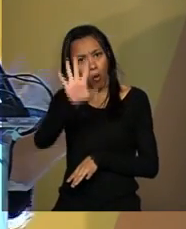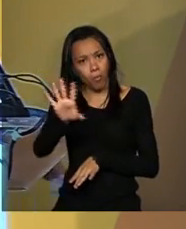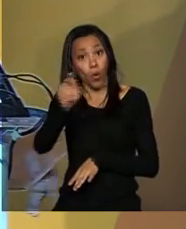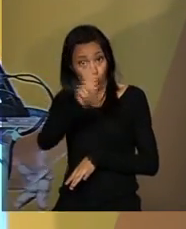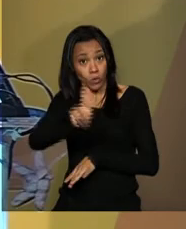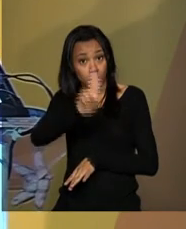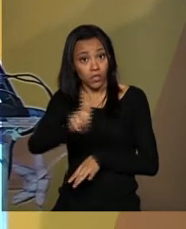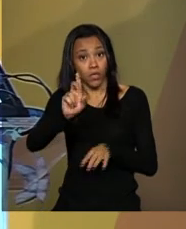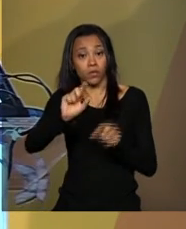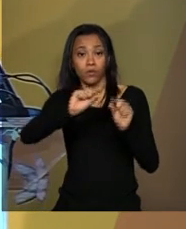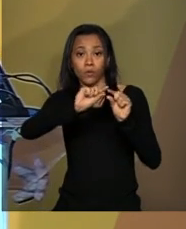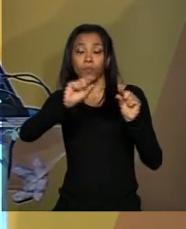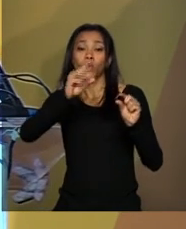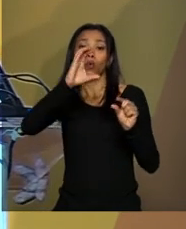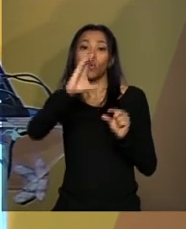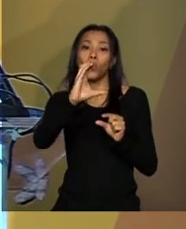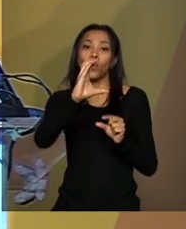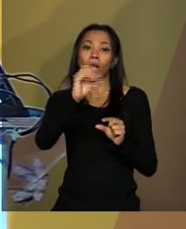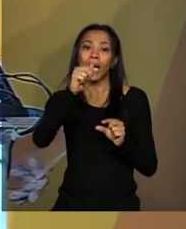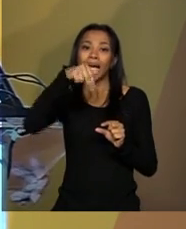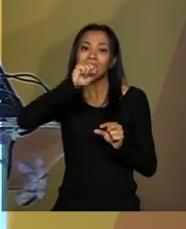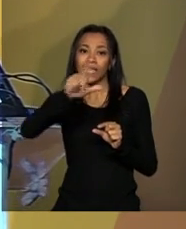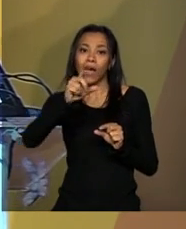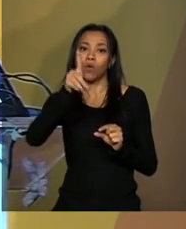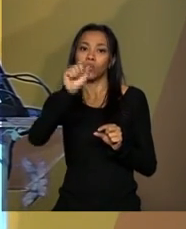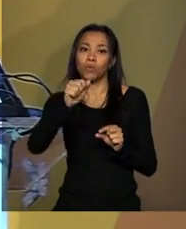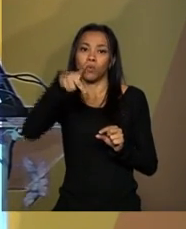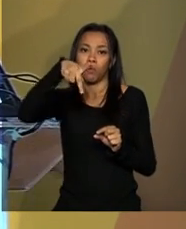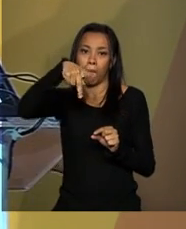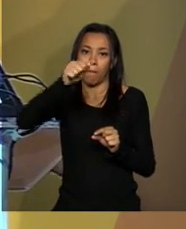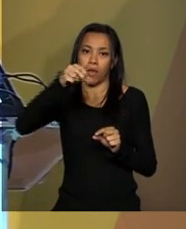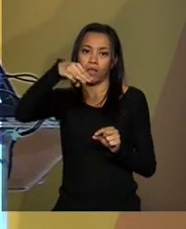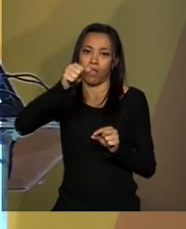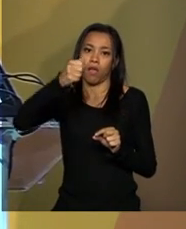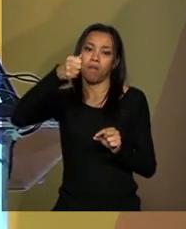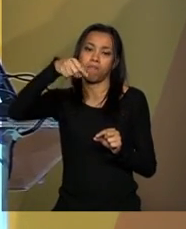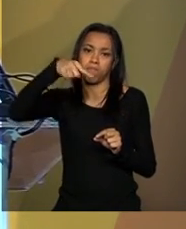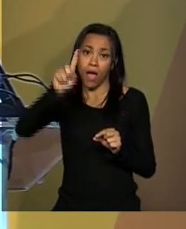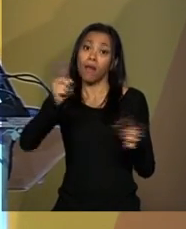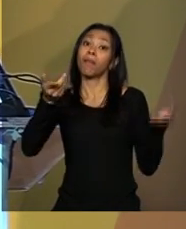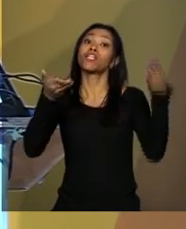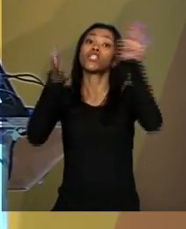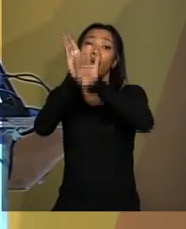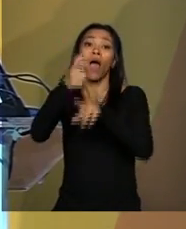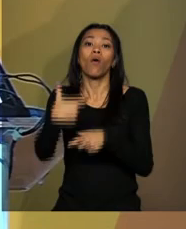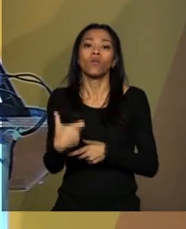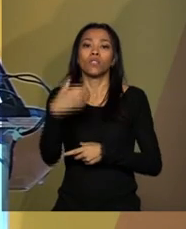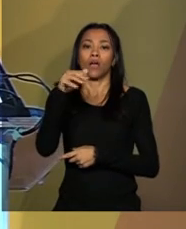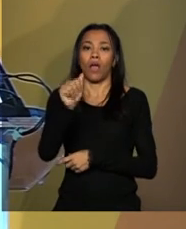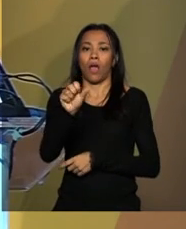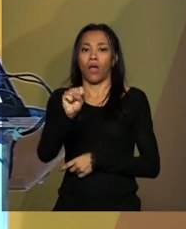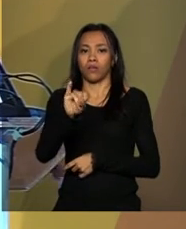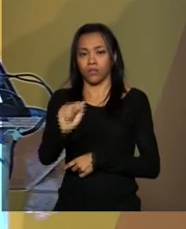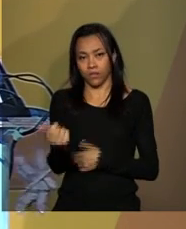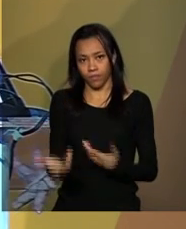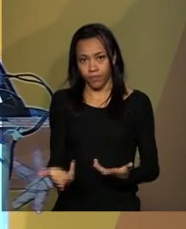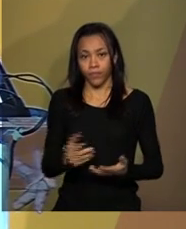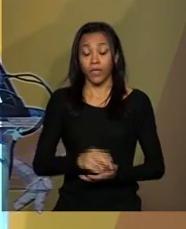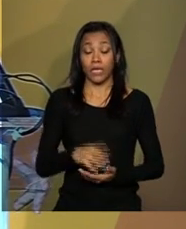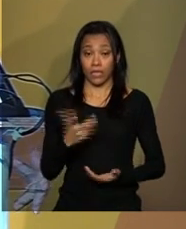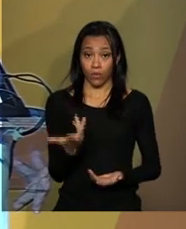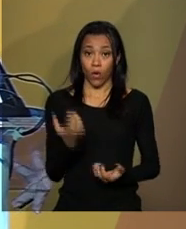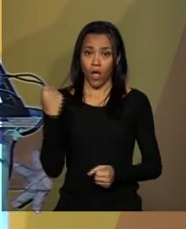Panamá, obviamente, para a Ásia. A frota de veículos do Brasil, por exemplo, cresceu